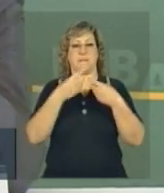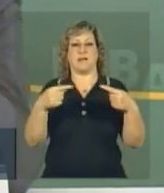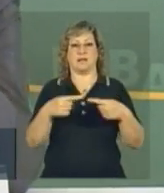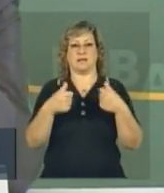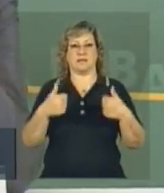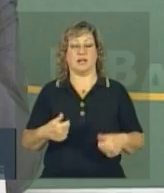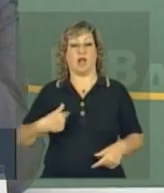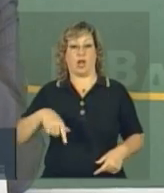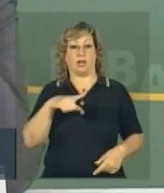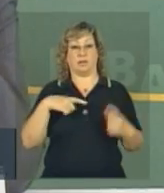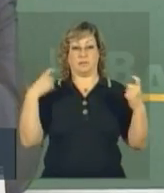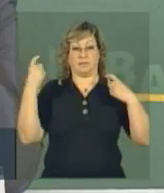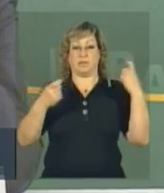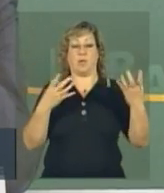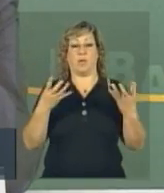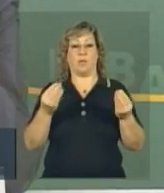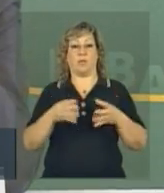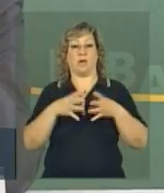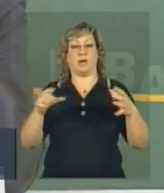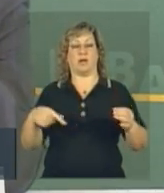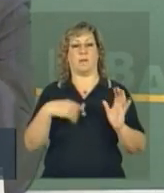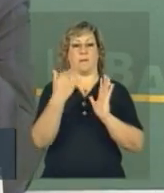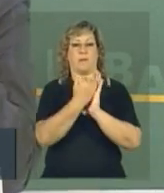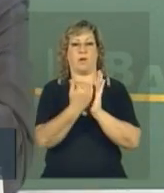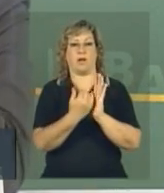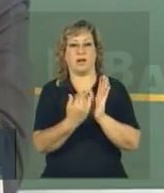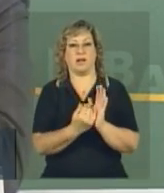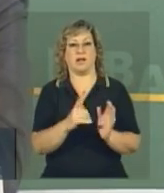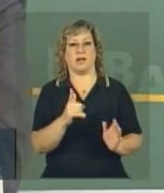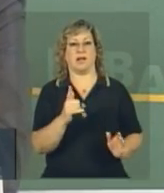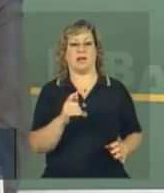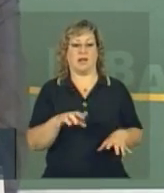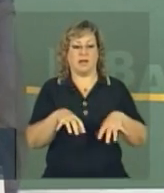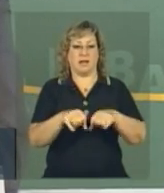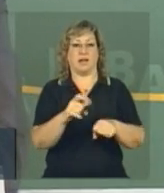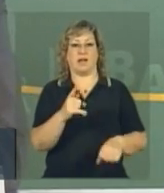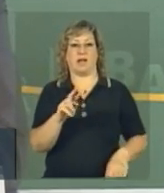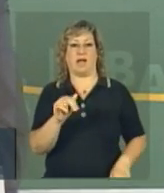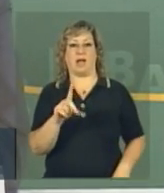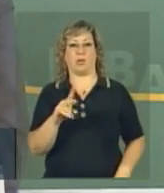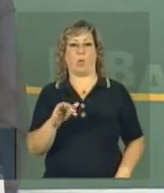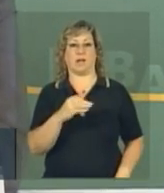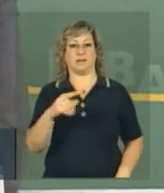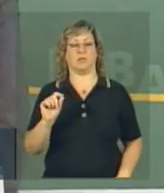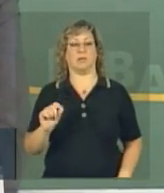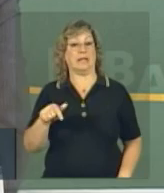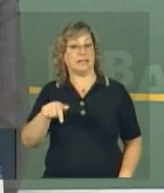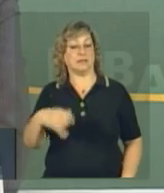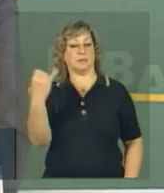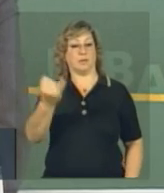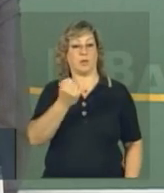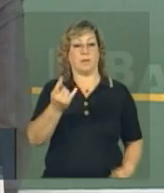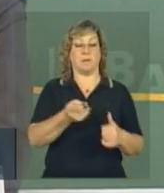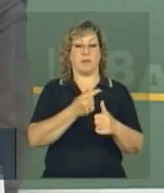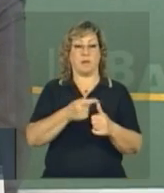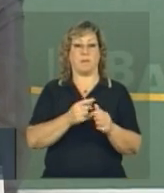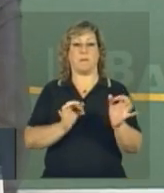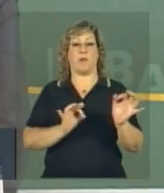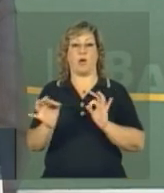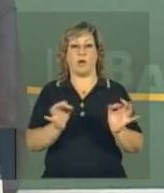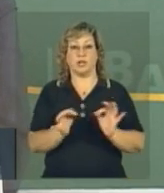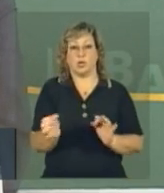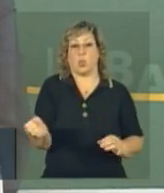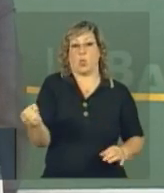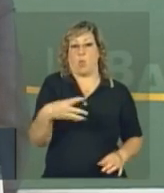preocupação muito grande com o programa na graduação. E, por isso, foi extremamente importante esse primeiro projeto piloto,